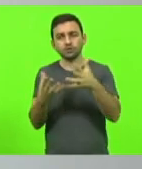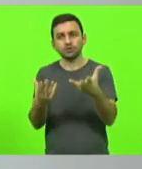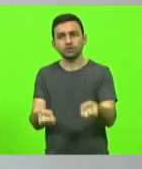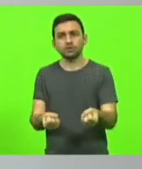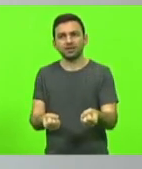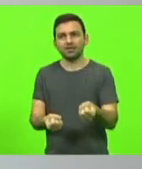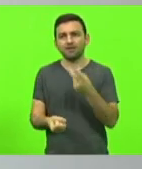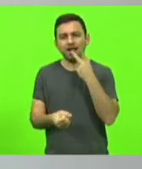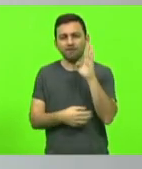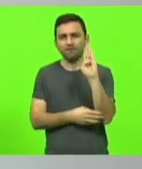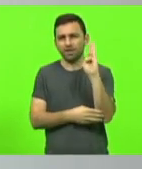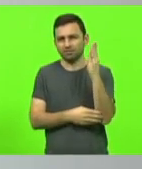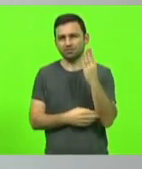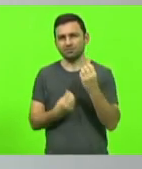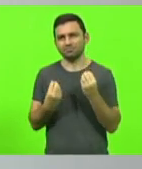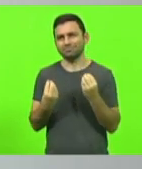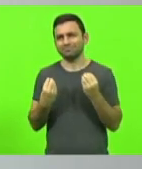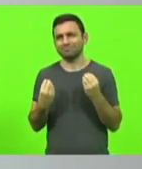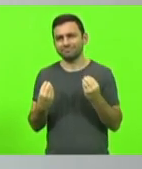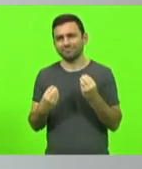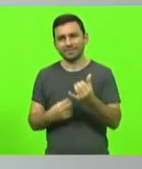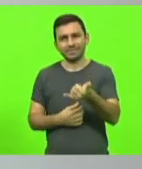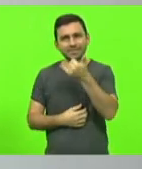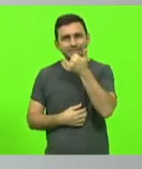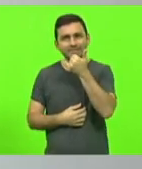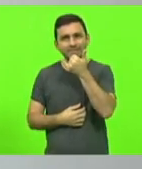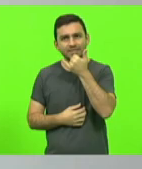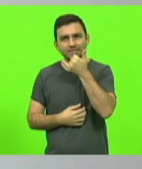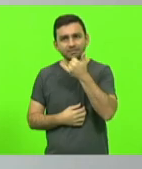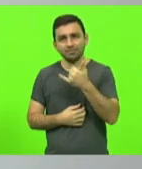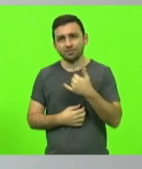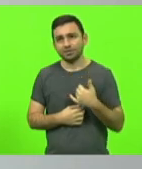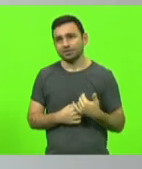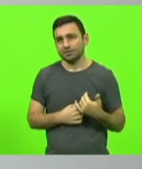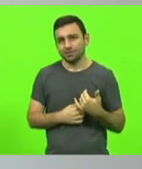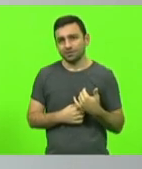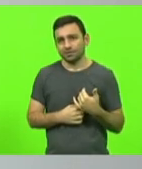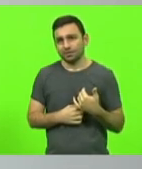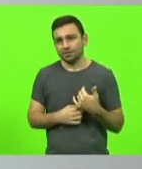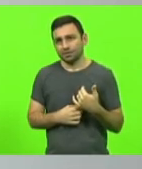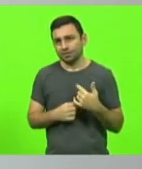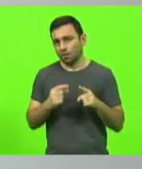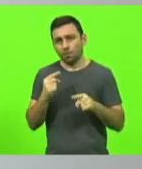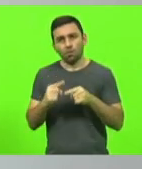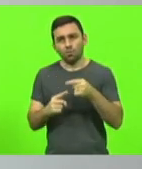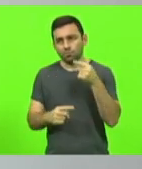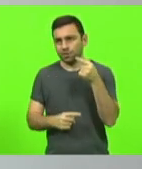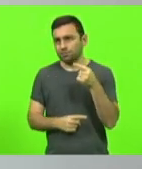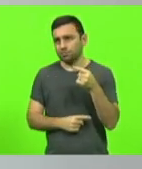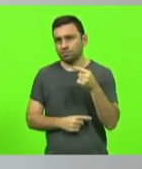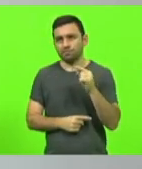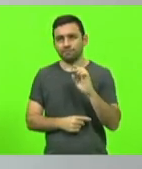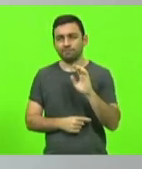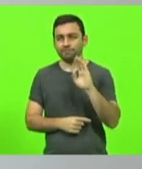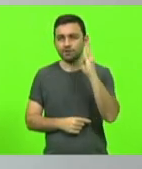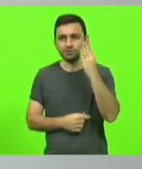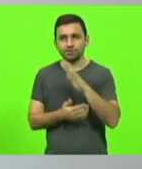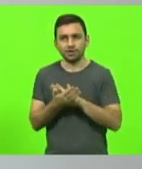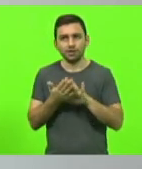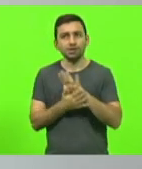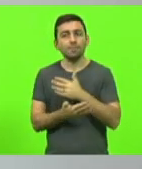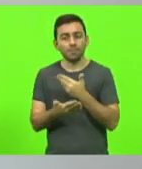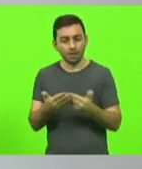de dizer que é fake news. Me desculpe, eu não queria estar fazendo essa fala, mas não é fake news. nós perdemos um projeto